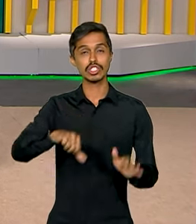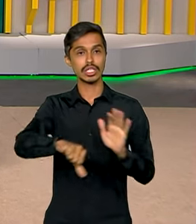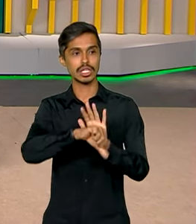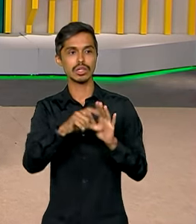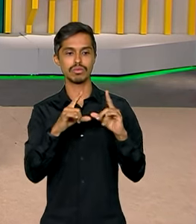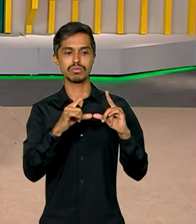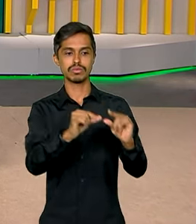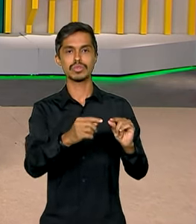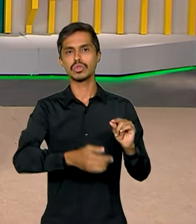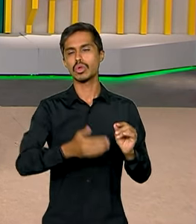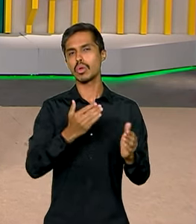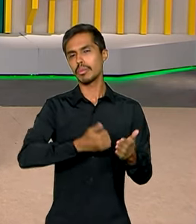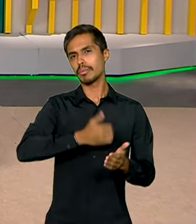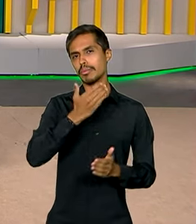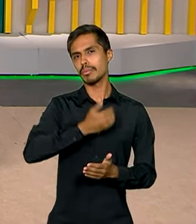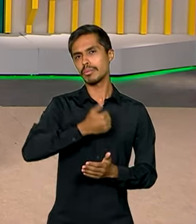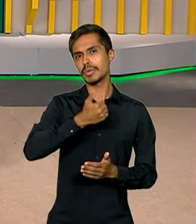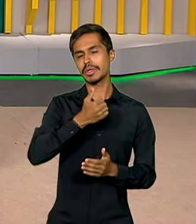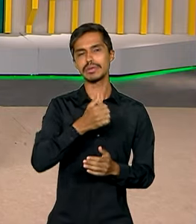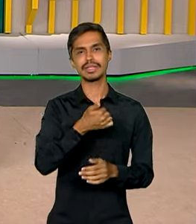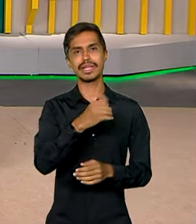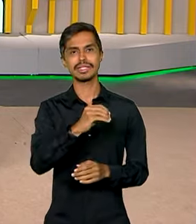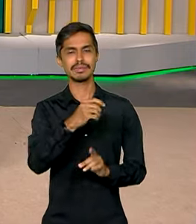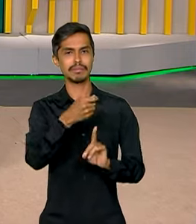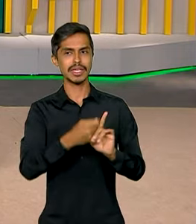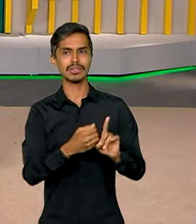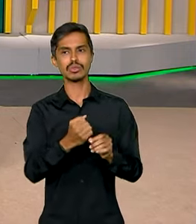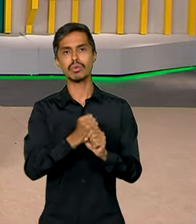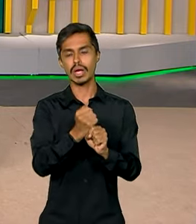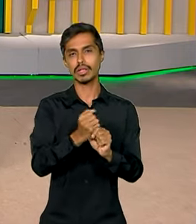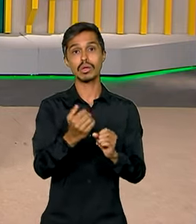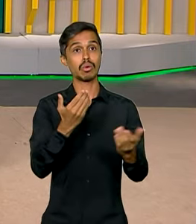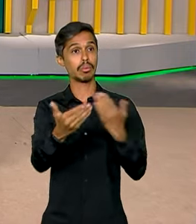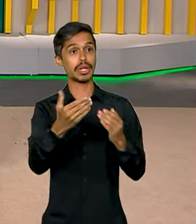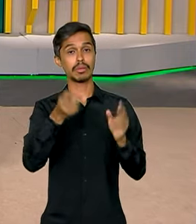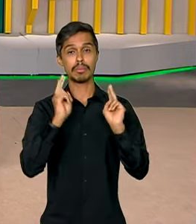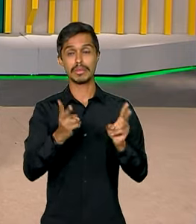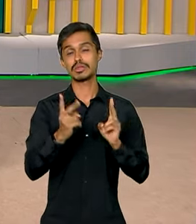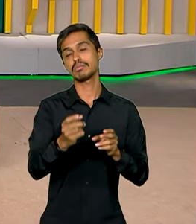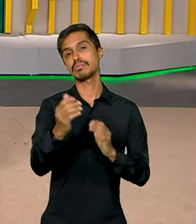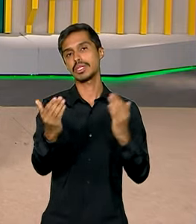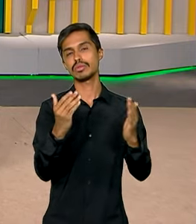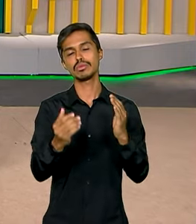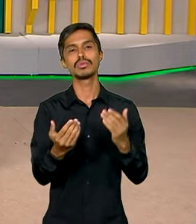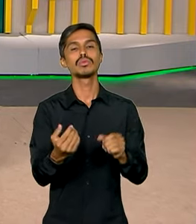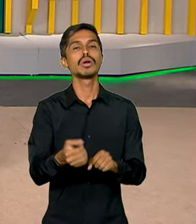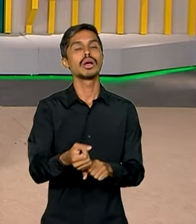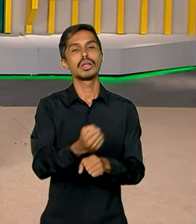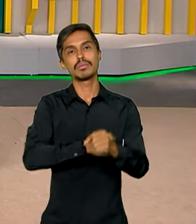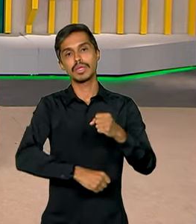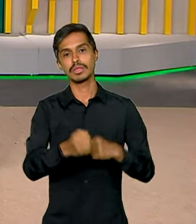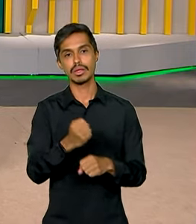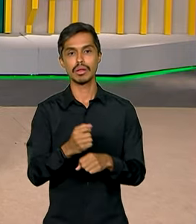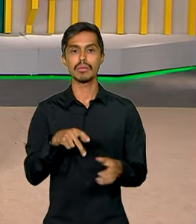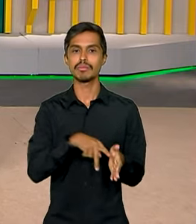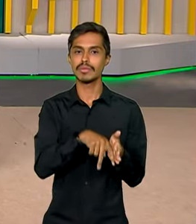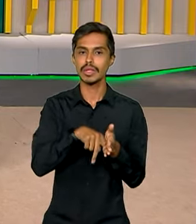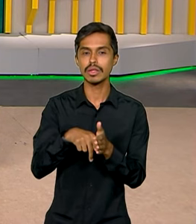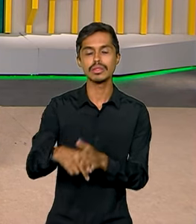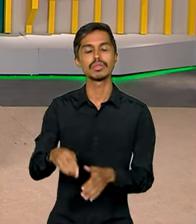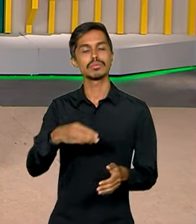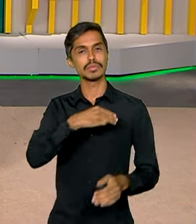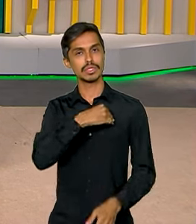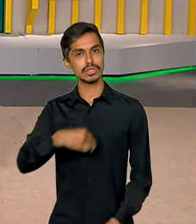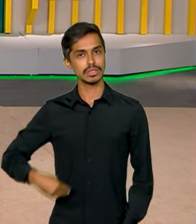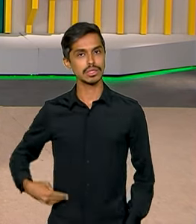uma queda nos primeiros 10 meses do ano, se comparados ao mesmo período do ano passado. É o que mostra um levantamento do